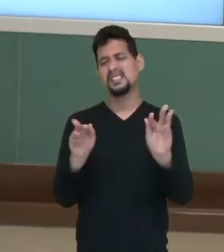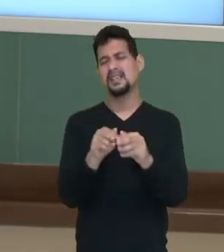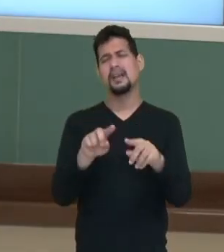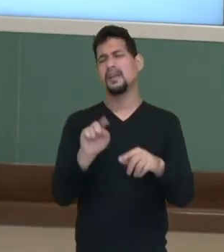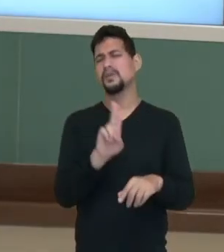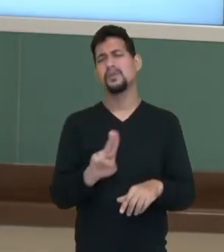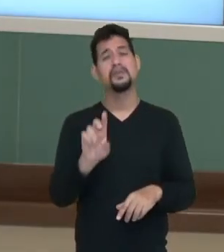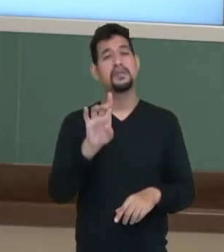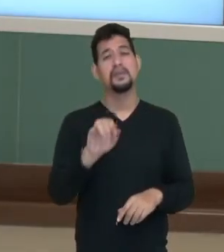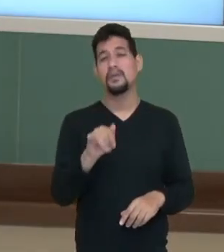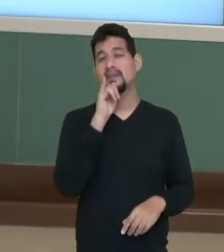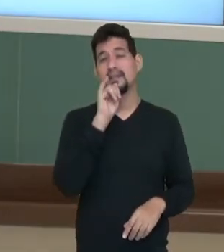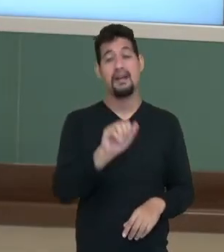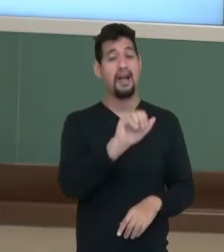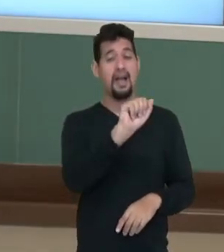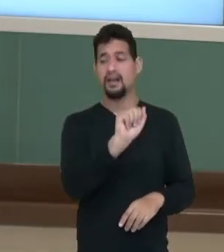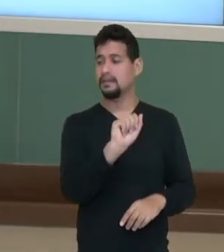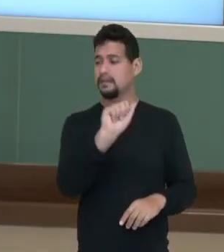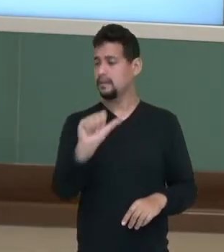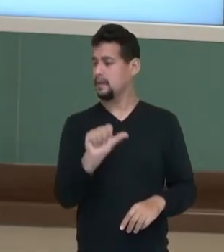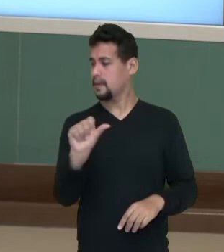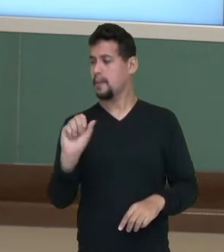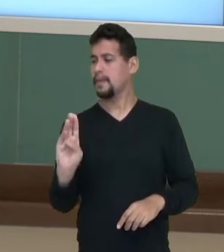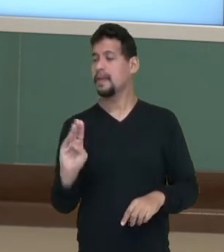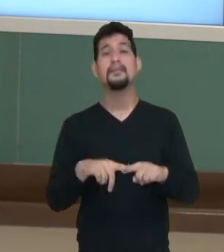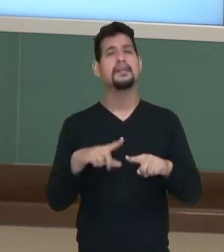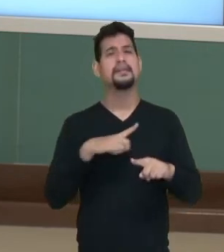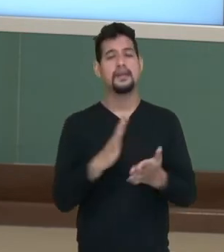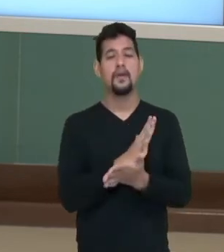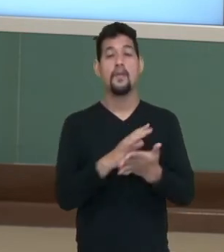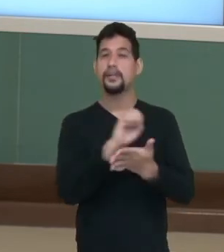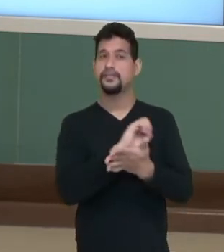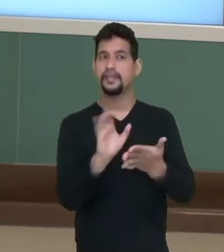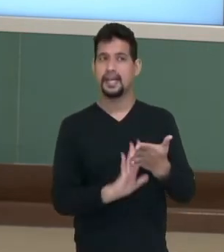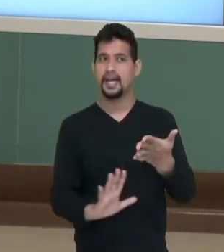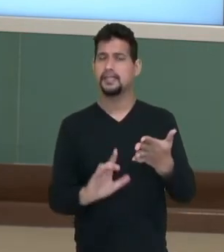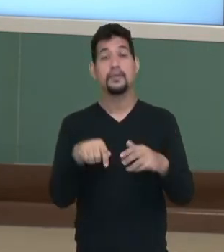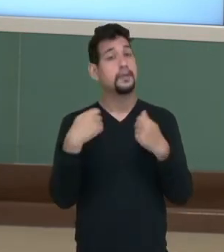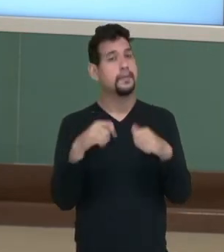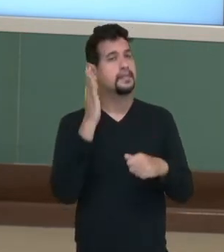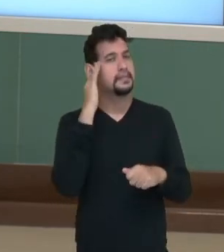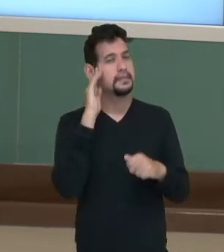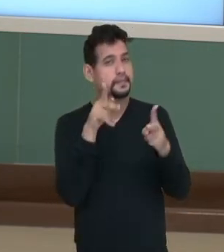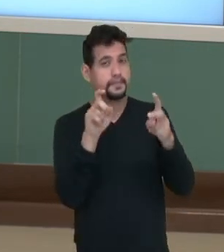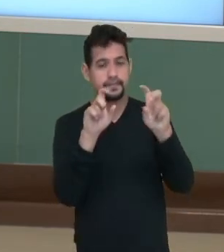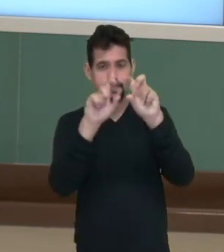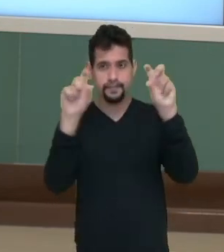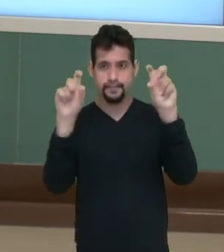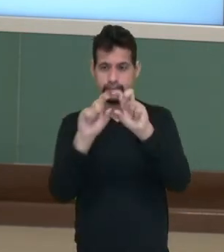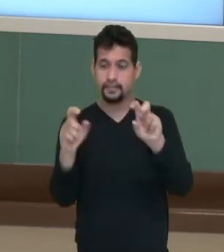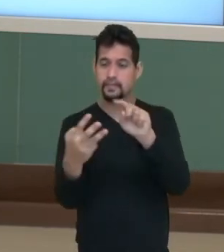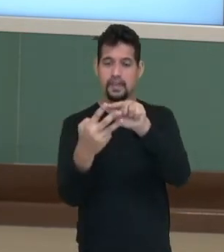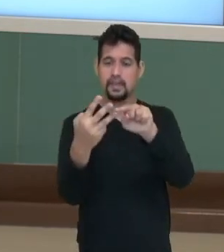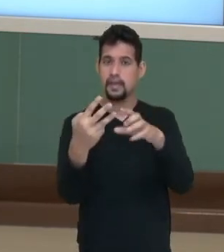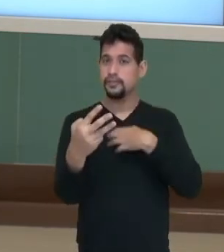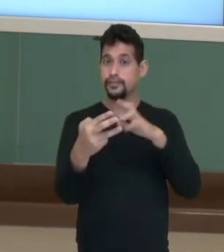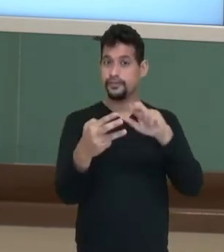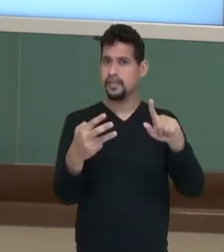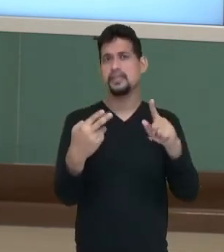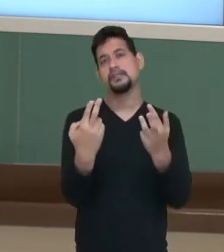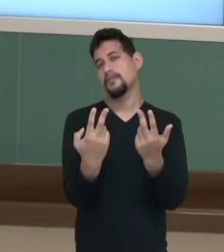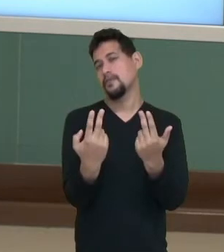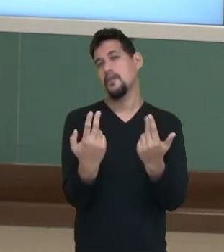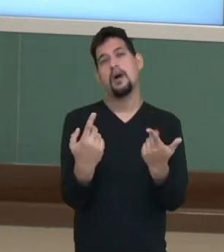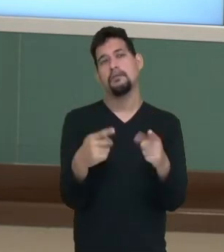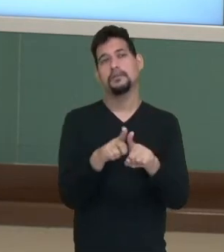usa aqui, ó, A para B. Então, se aparecer em algum exercício, saibam que dessas três formas diferentes, nós estaremos